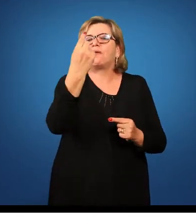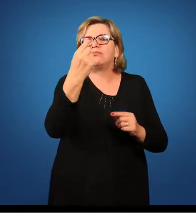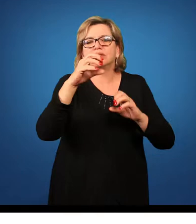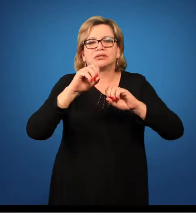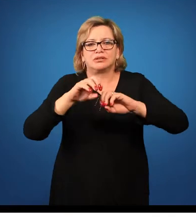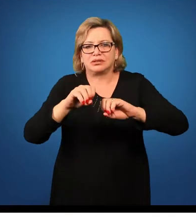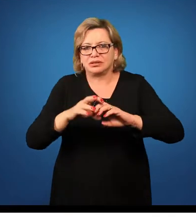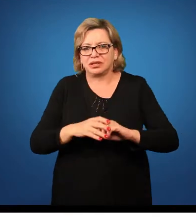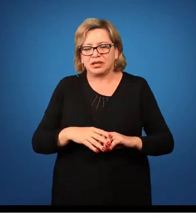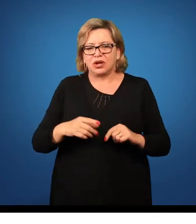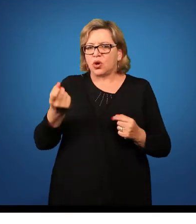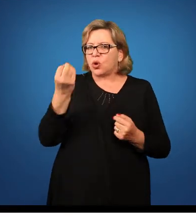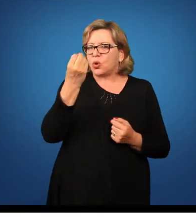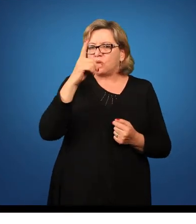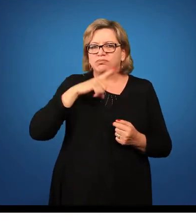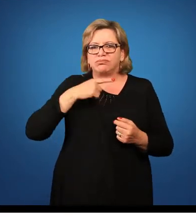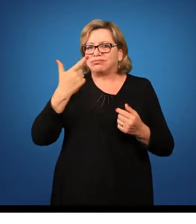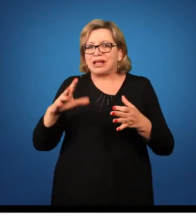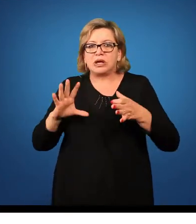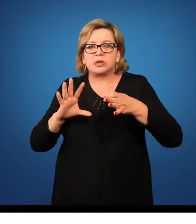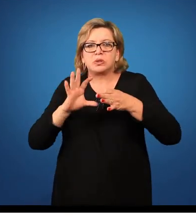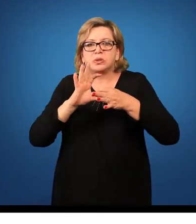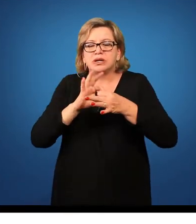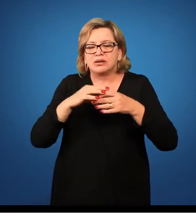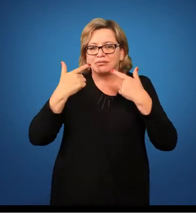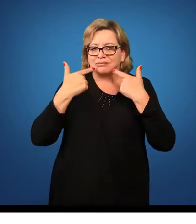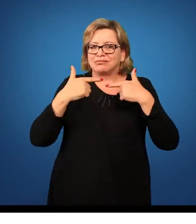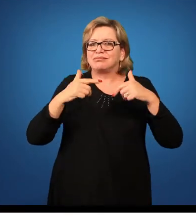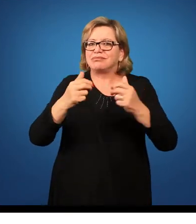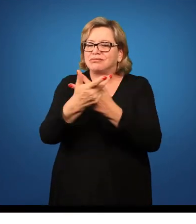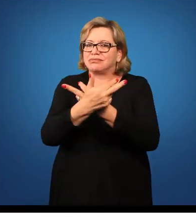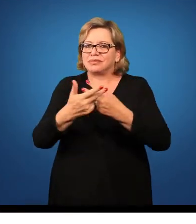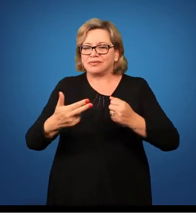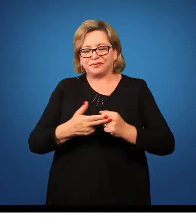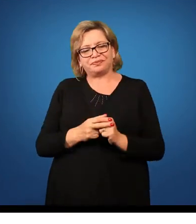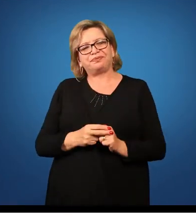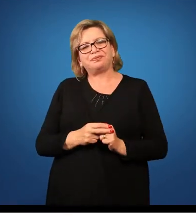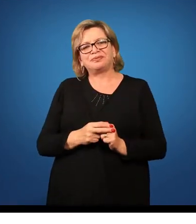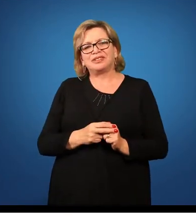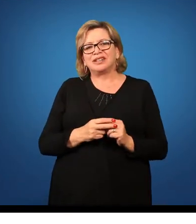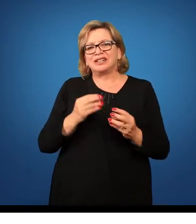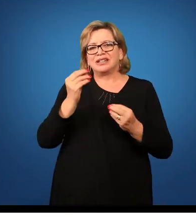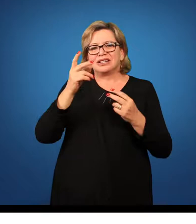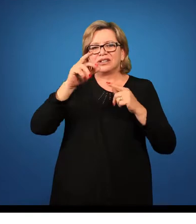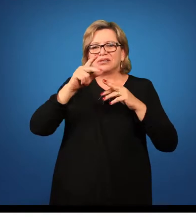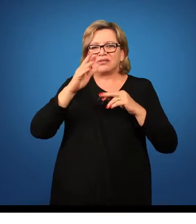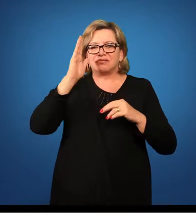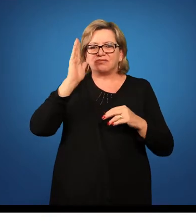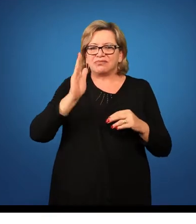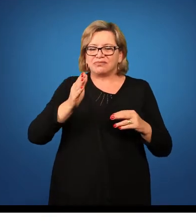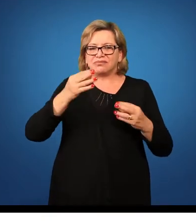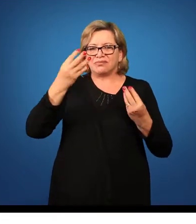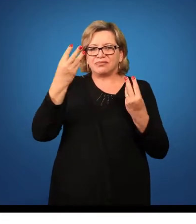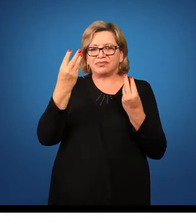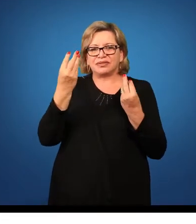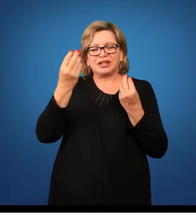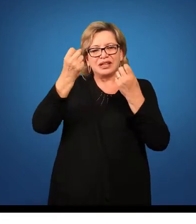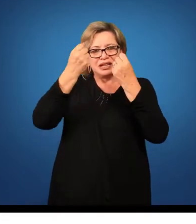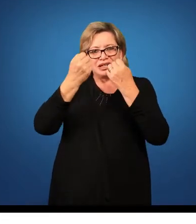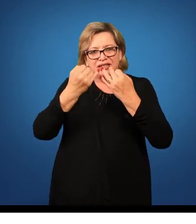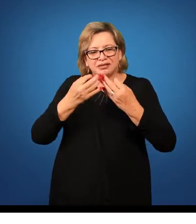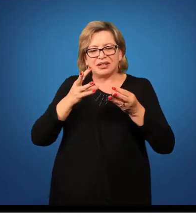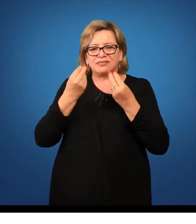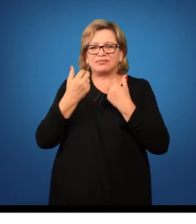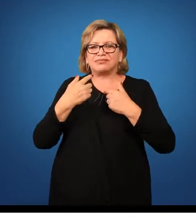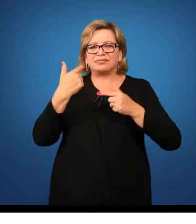ou que não há integração delas. Então, como bem já falamos, a arte ela traz as suas